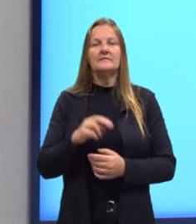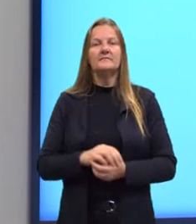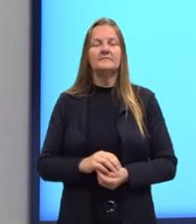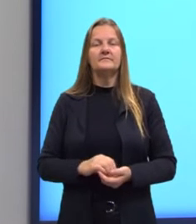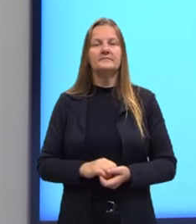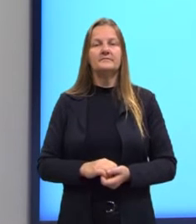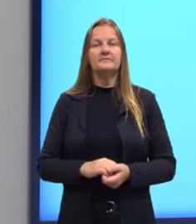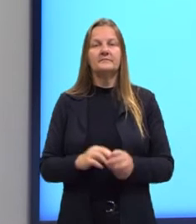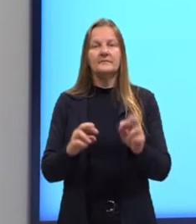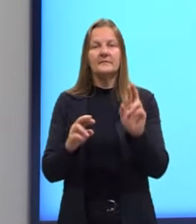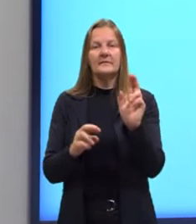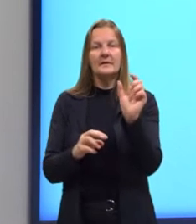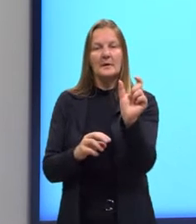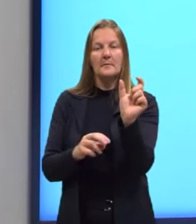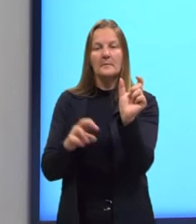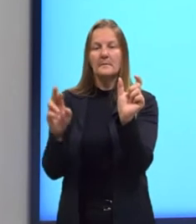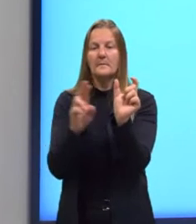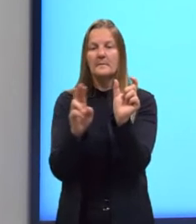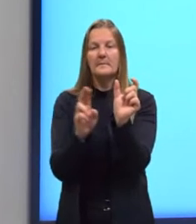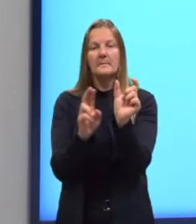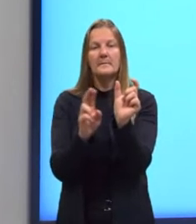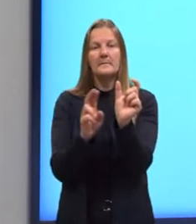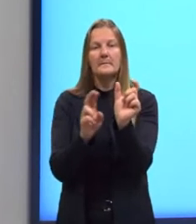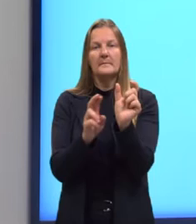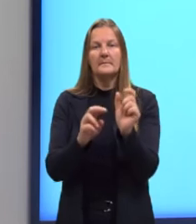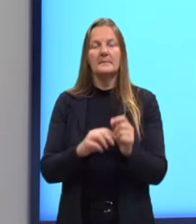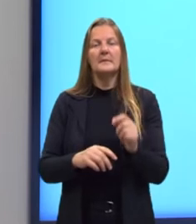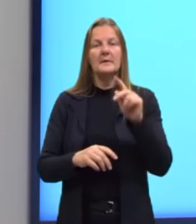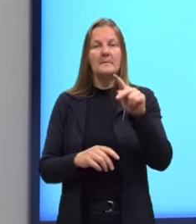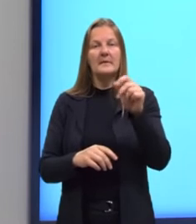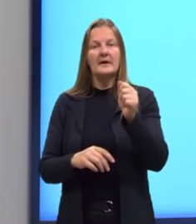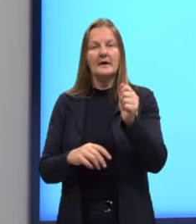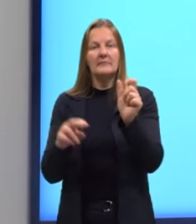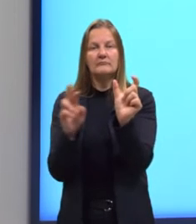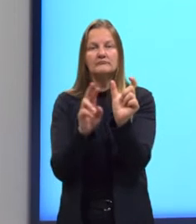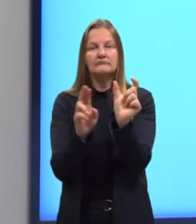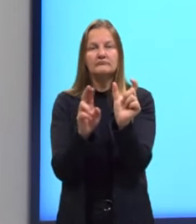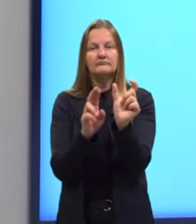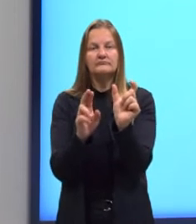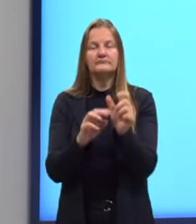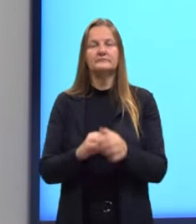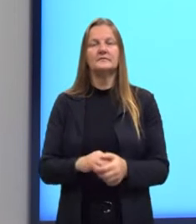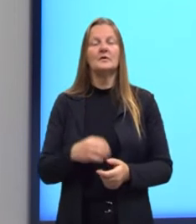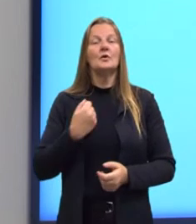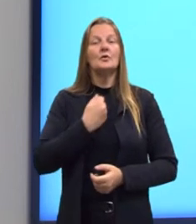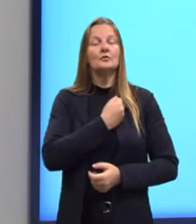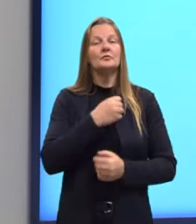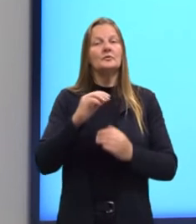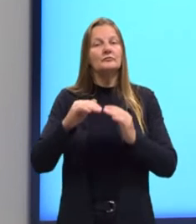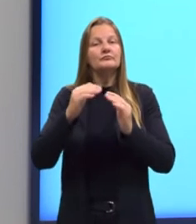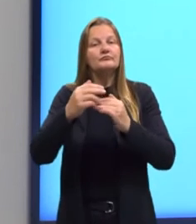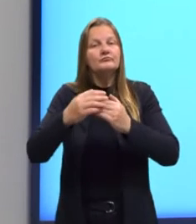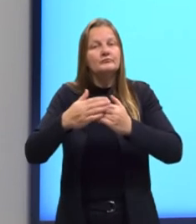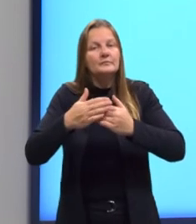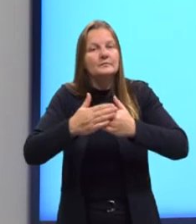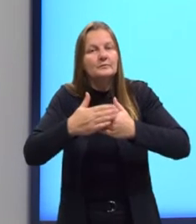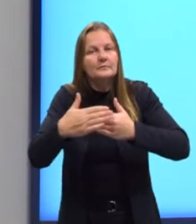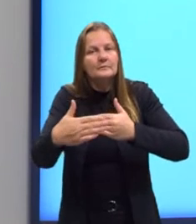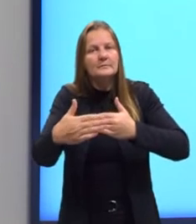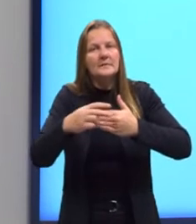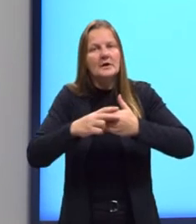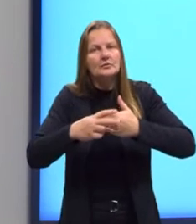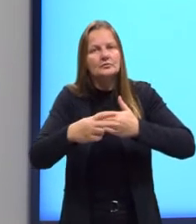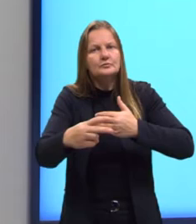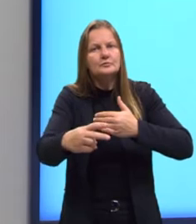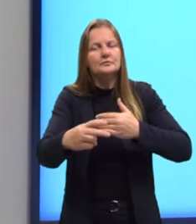PA. Sendo assim, a partir do segundo elemento da sequência, os números que surgem são resultantes da